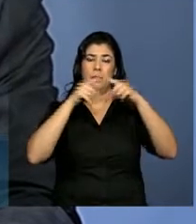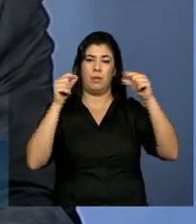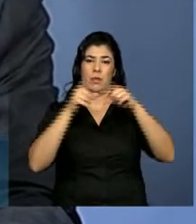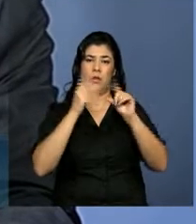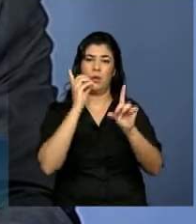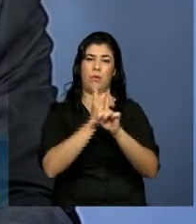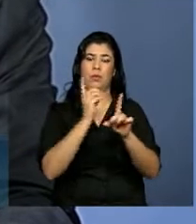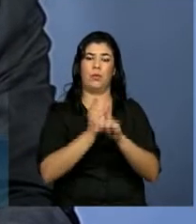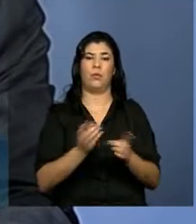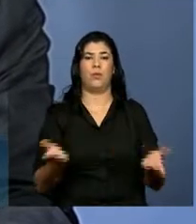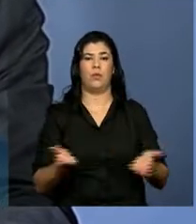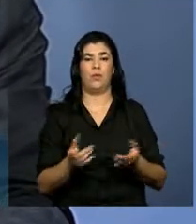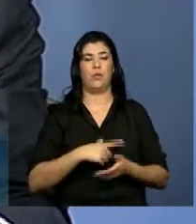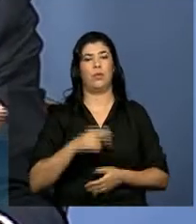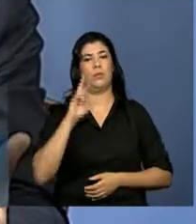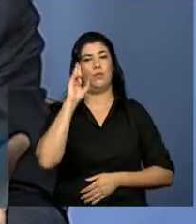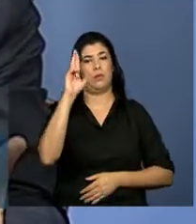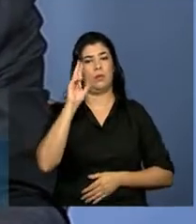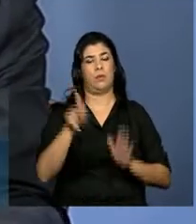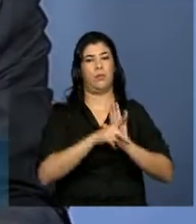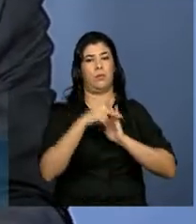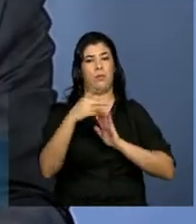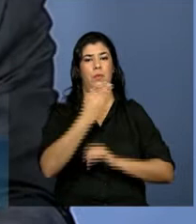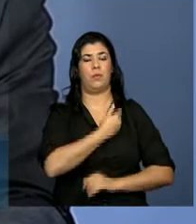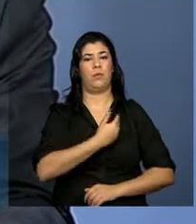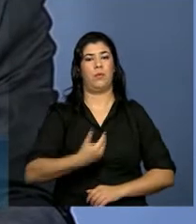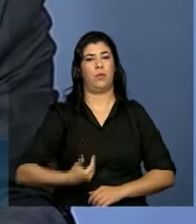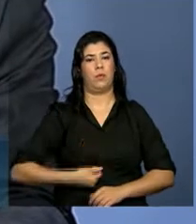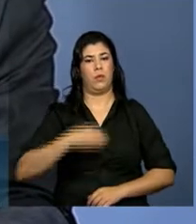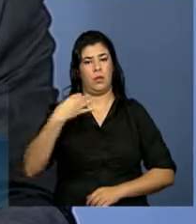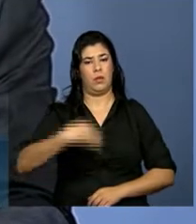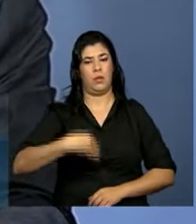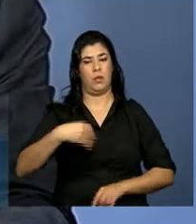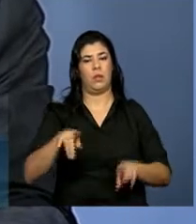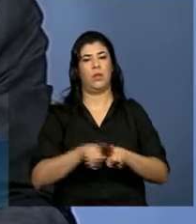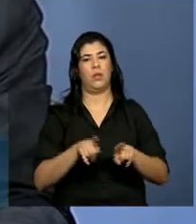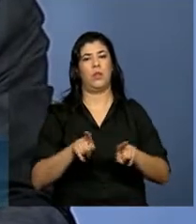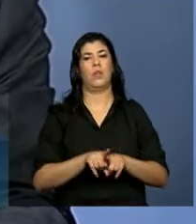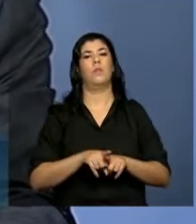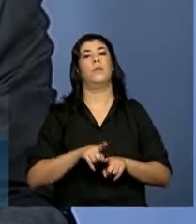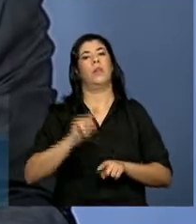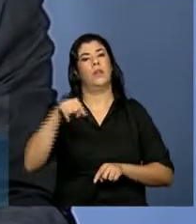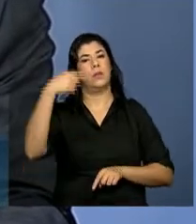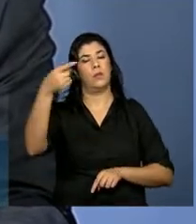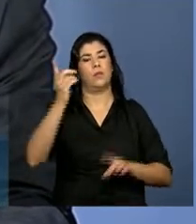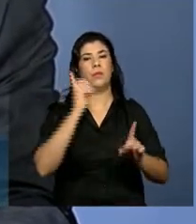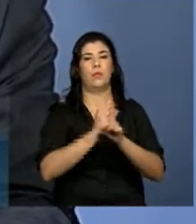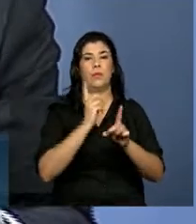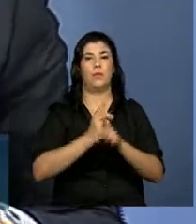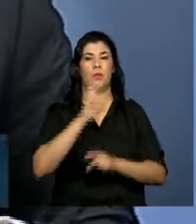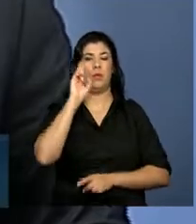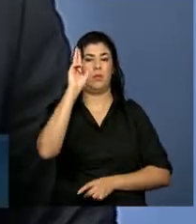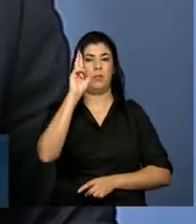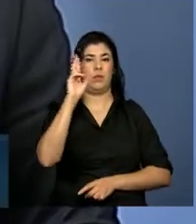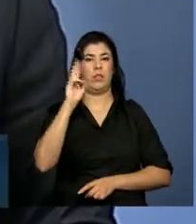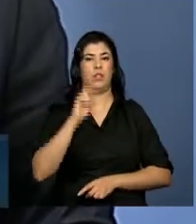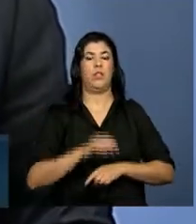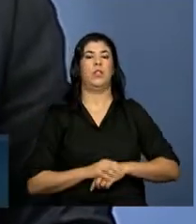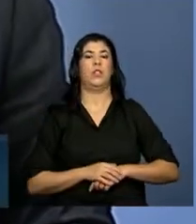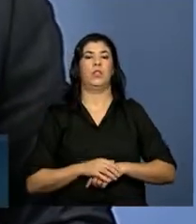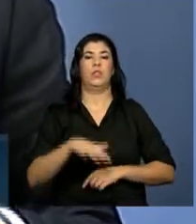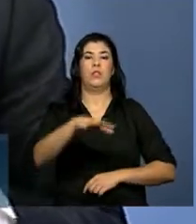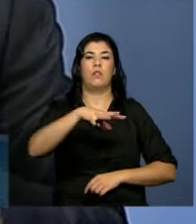me encontrando com autoridades do governo, evidentemente. Vou também me encontrar com representantes do setor privado.